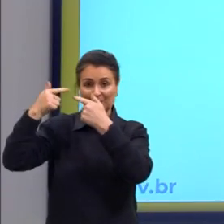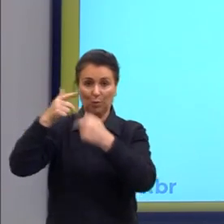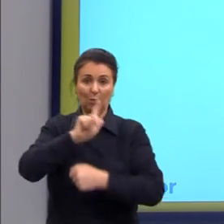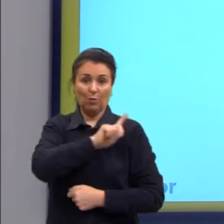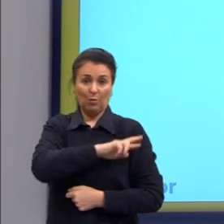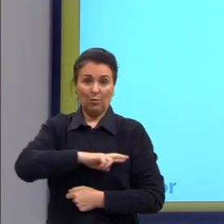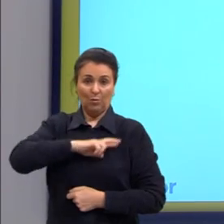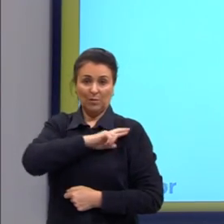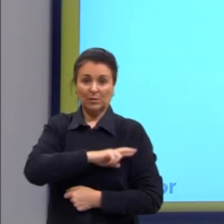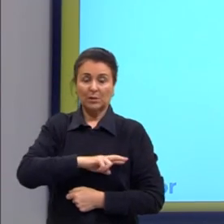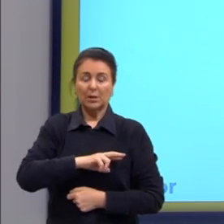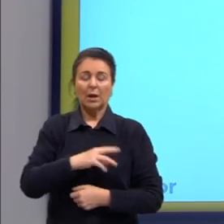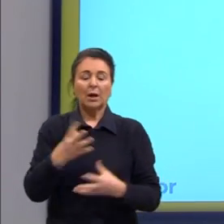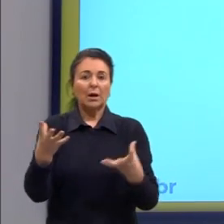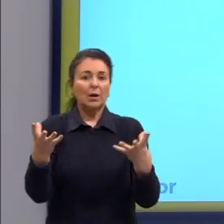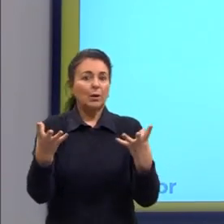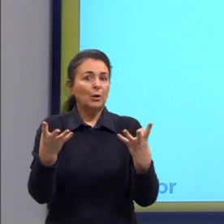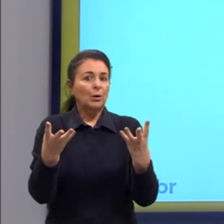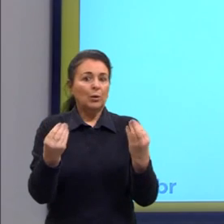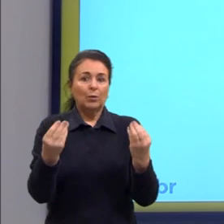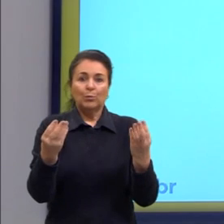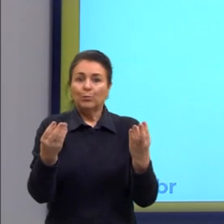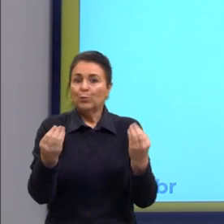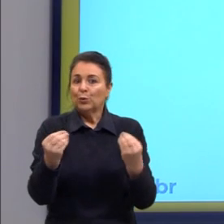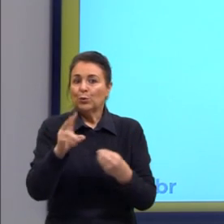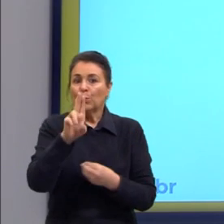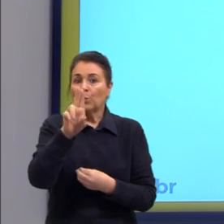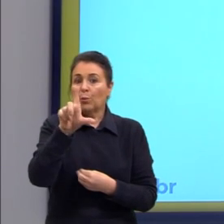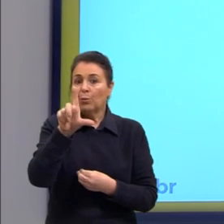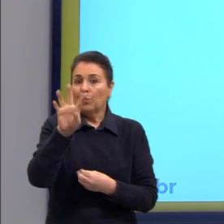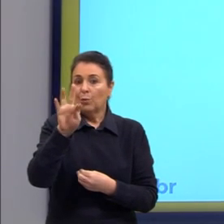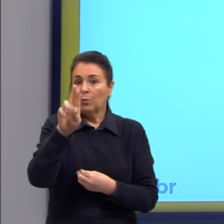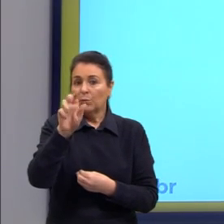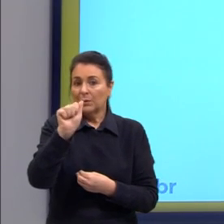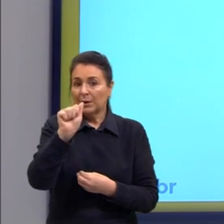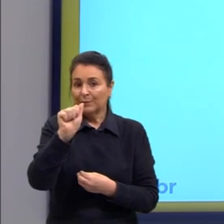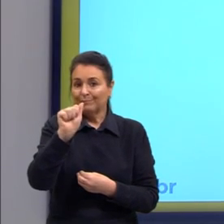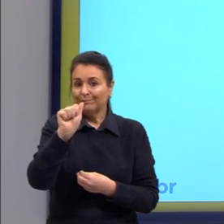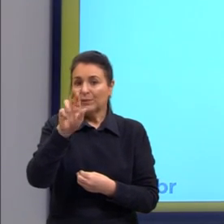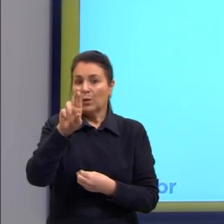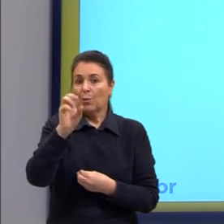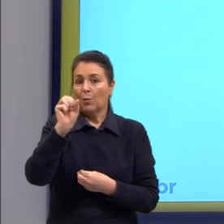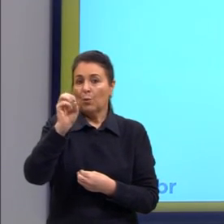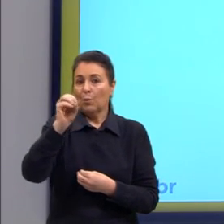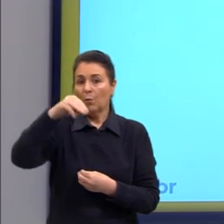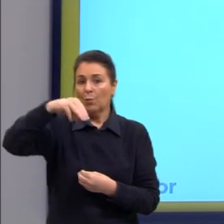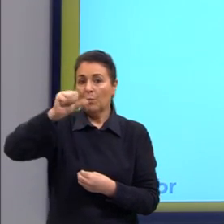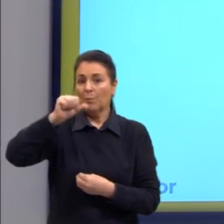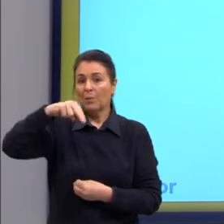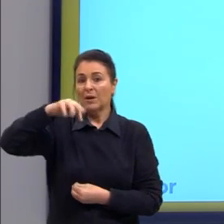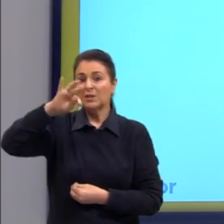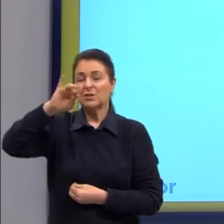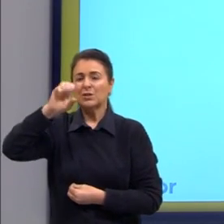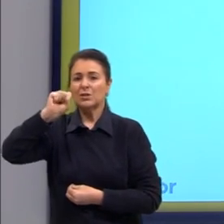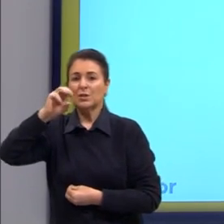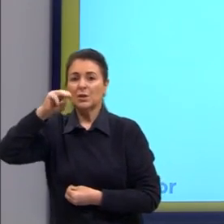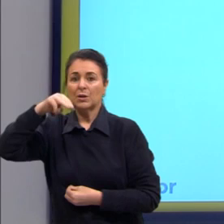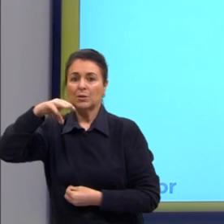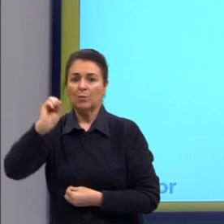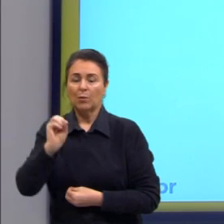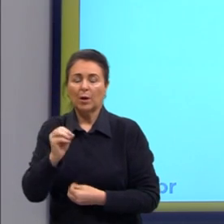geração do ultra-romantismo. Imagina, olha esse nome, ultra-romantismo. Então, é hiper, super,